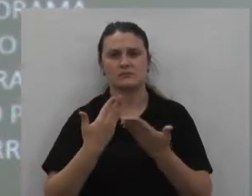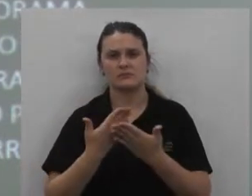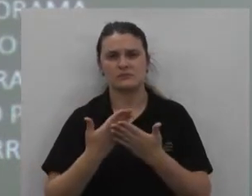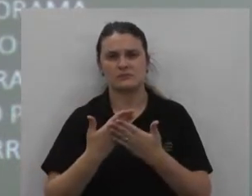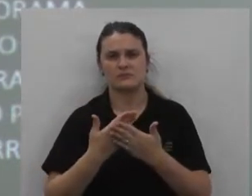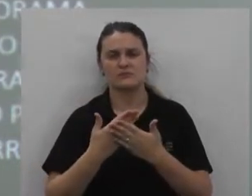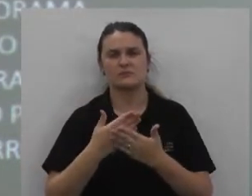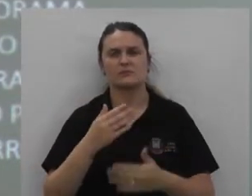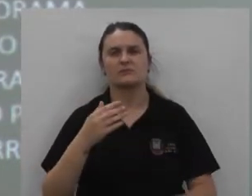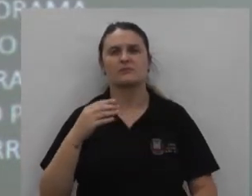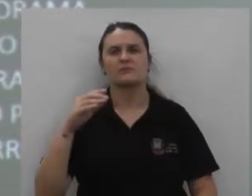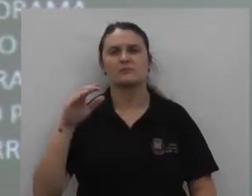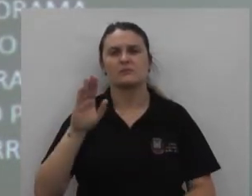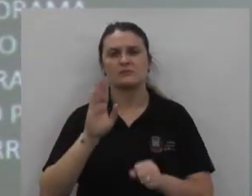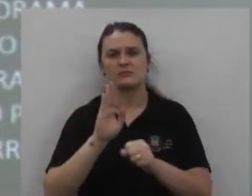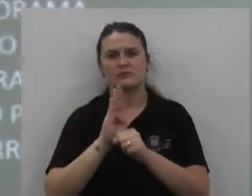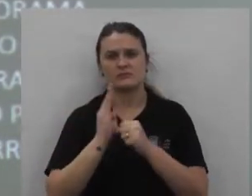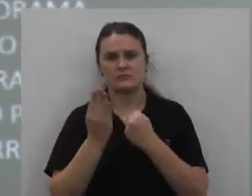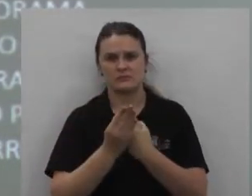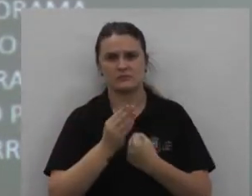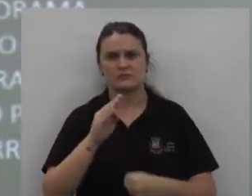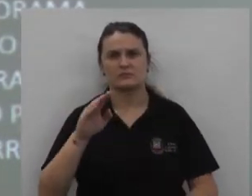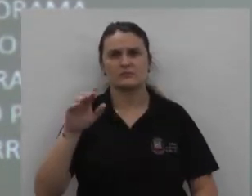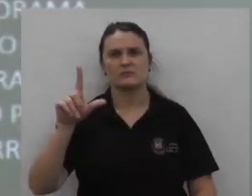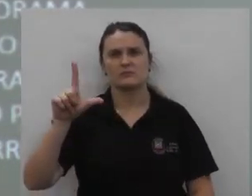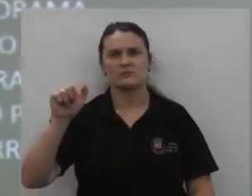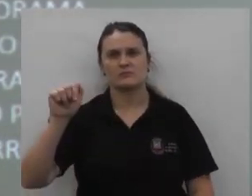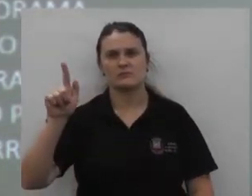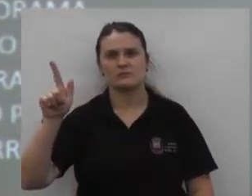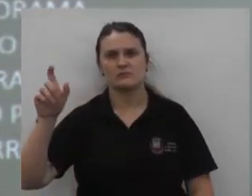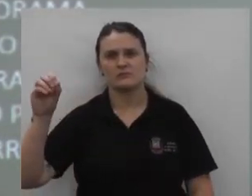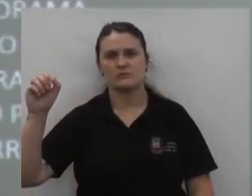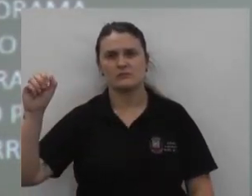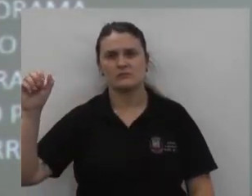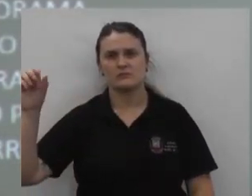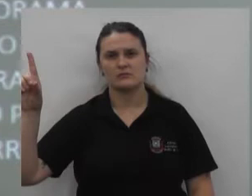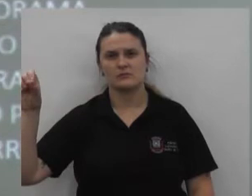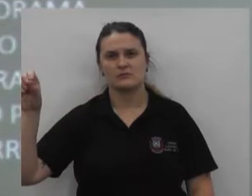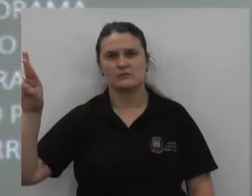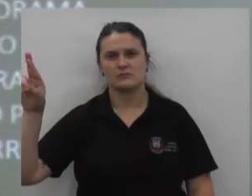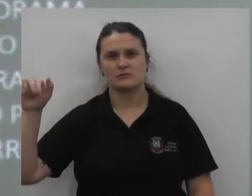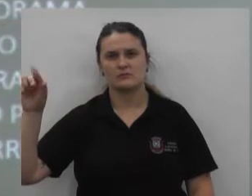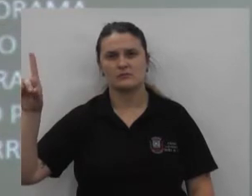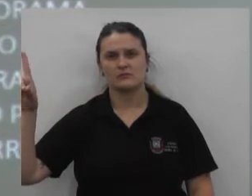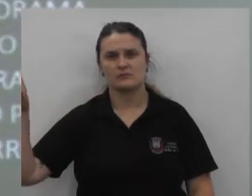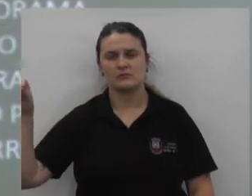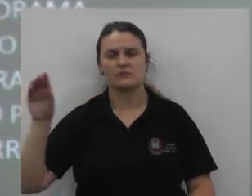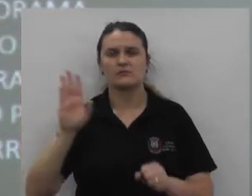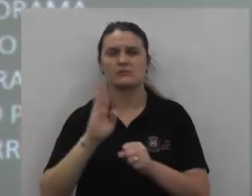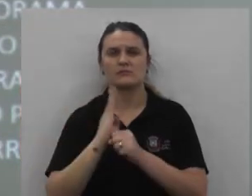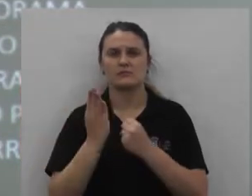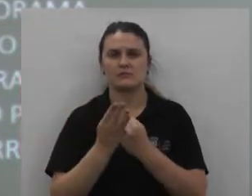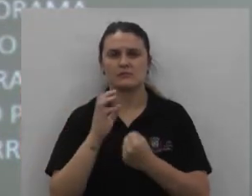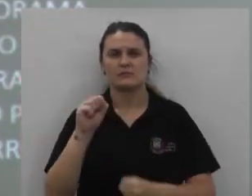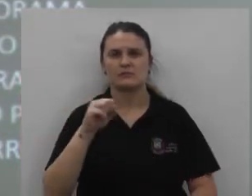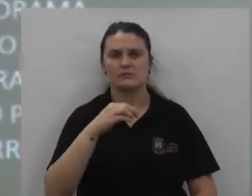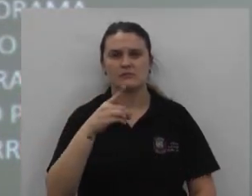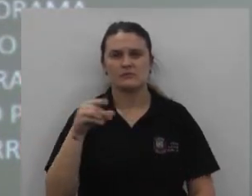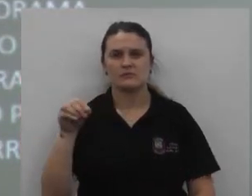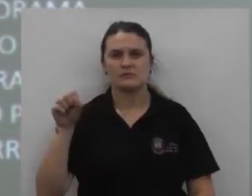Cristani Bairro Lagoa Dourada E Mário Rezenberg São Sebastião Certo?